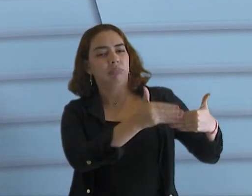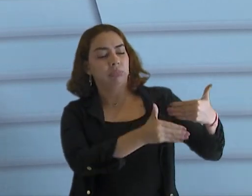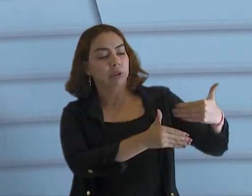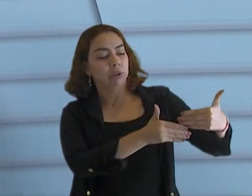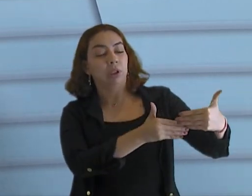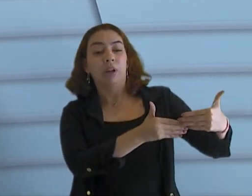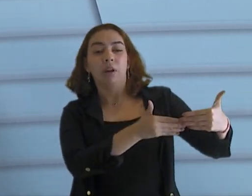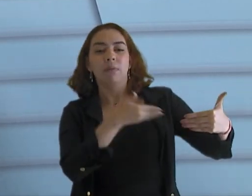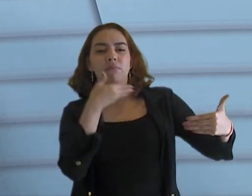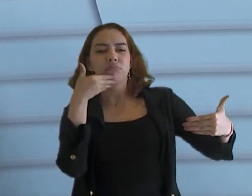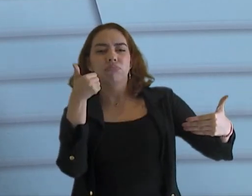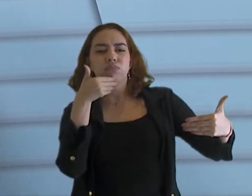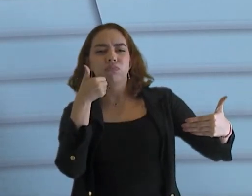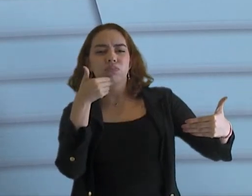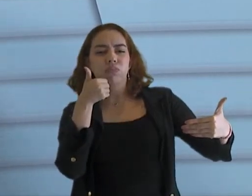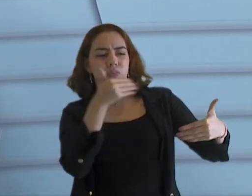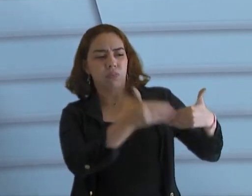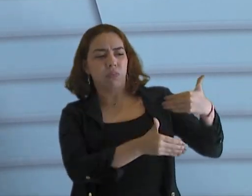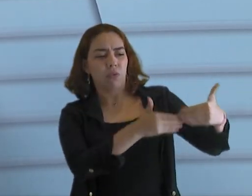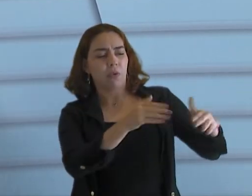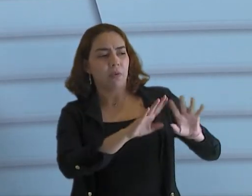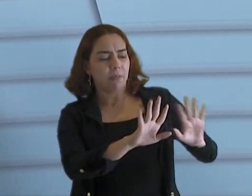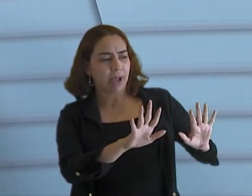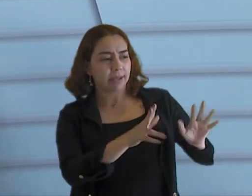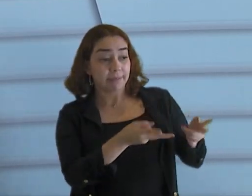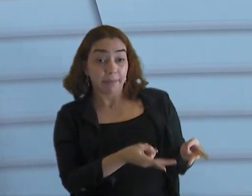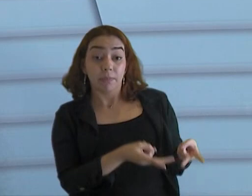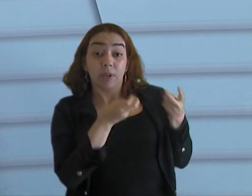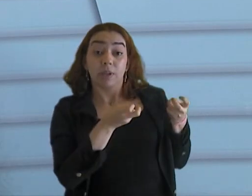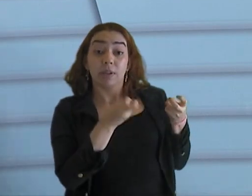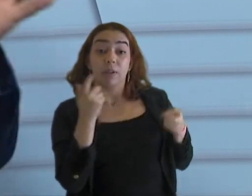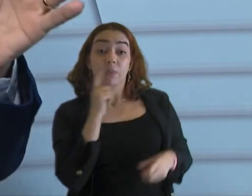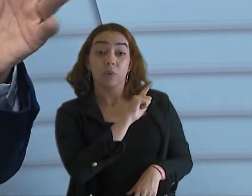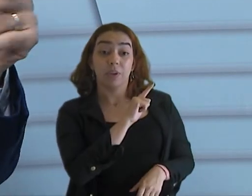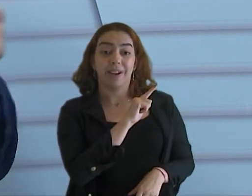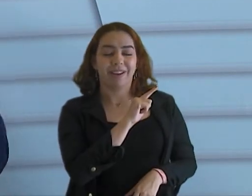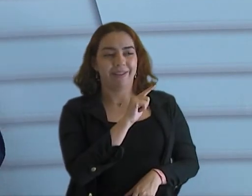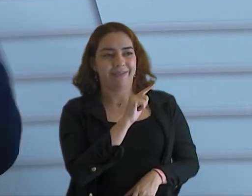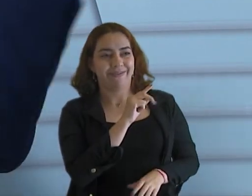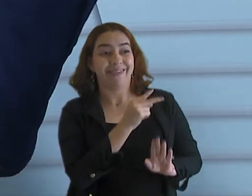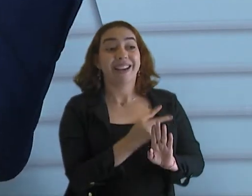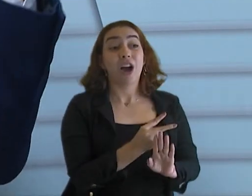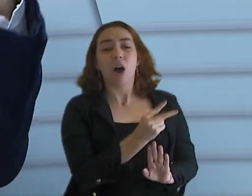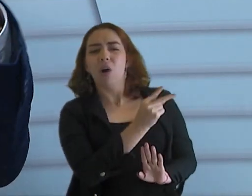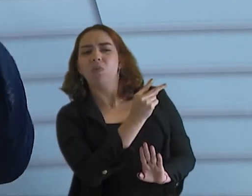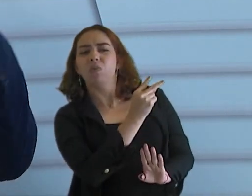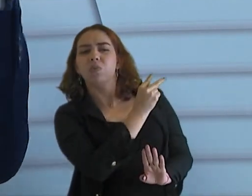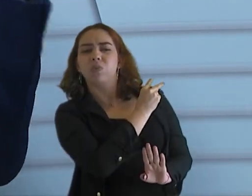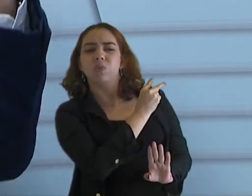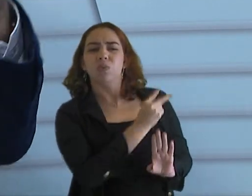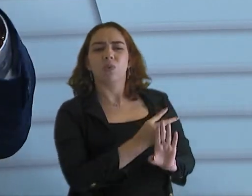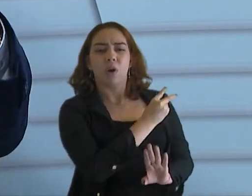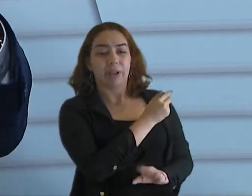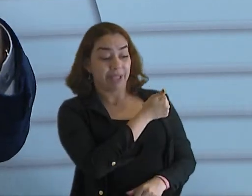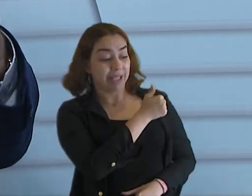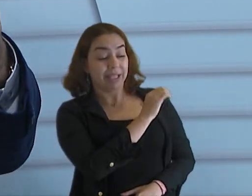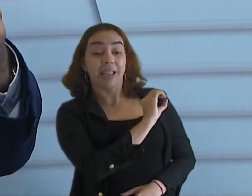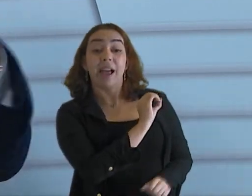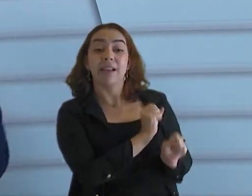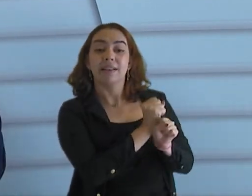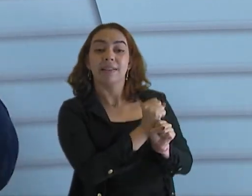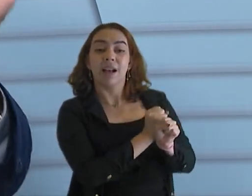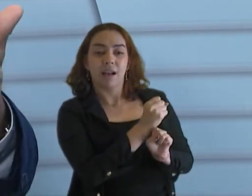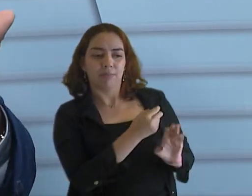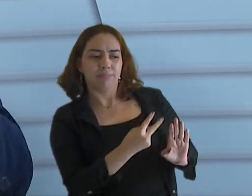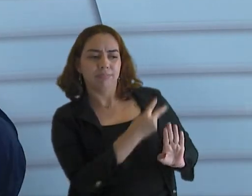a evolução foi tão grande que a gente consegue observar. Quando a gente olha para trás, é como se você olhar uma foto sua de 10 anos atrás. Nossa, eu era desse jeito.